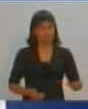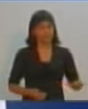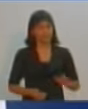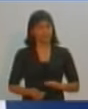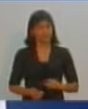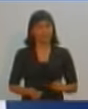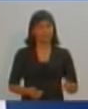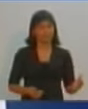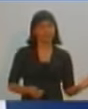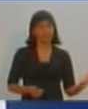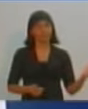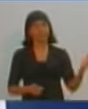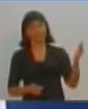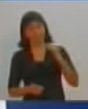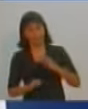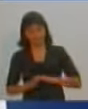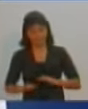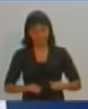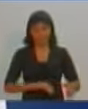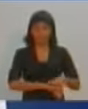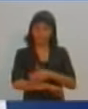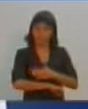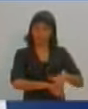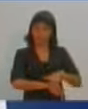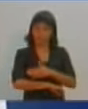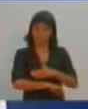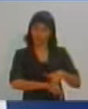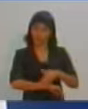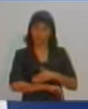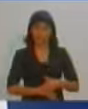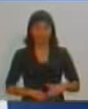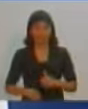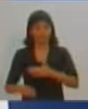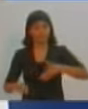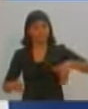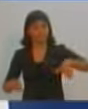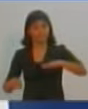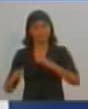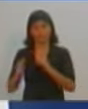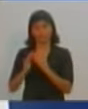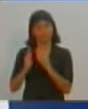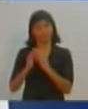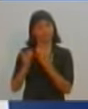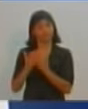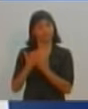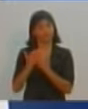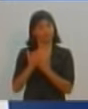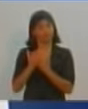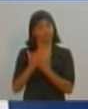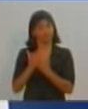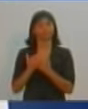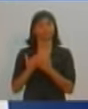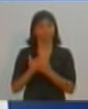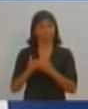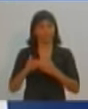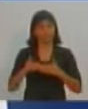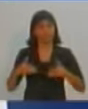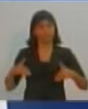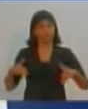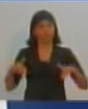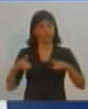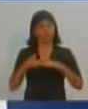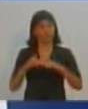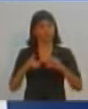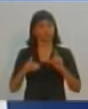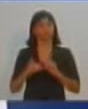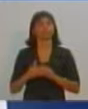criança da rua para que as crianças realmente utilizem o espaço da escola no outro período, no período da tarde, no período que elas não tiverem.